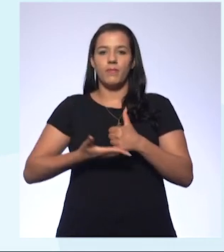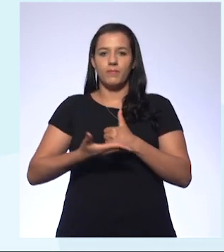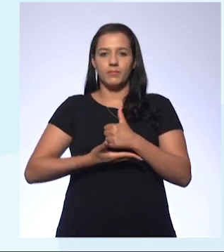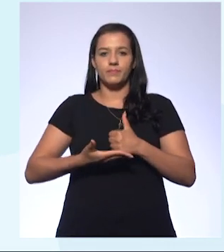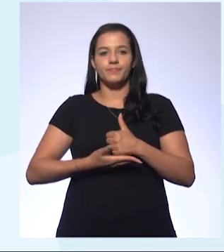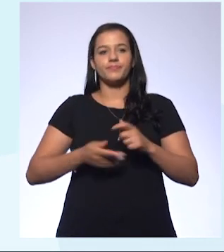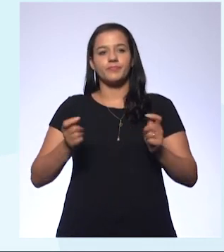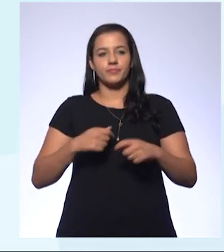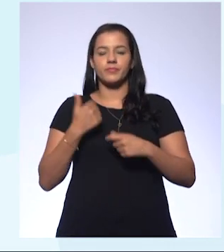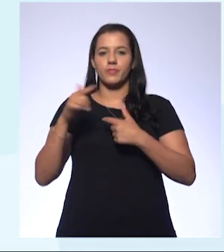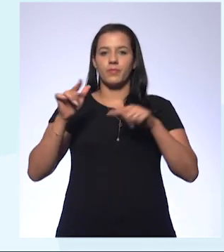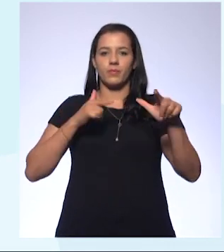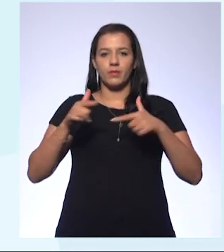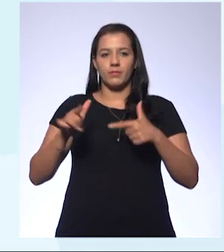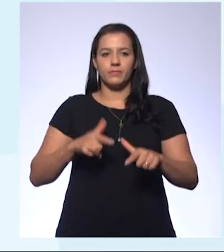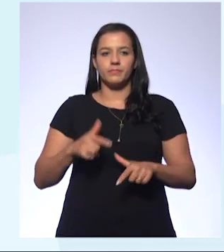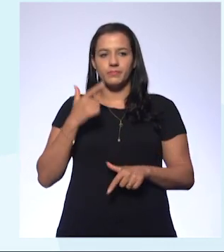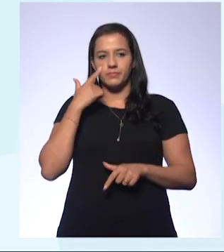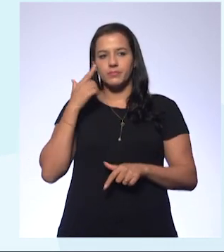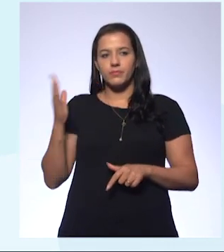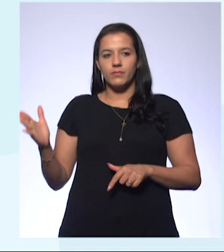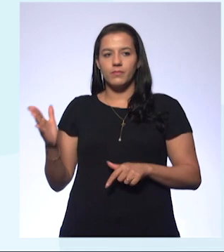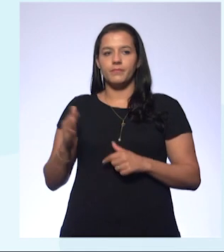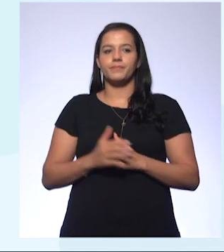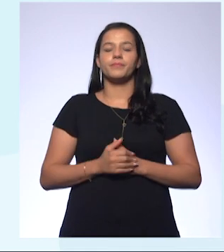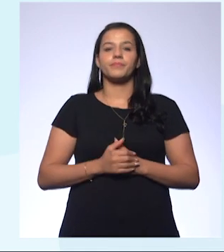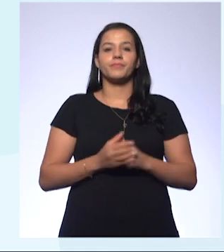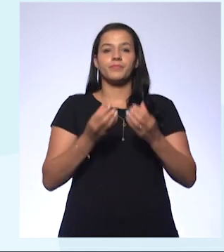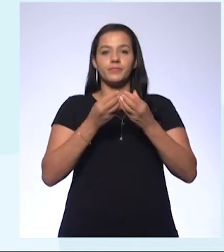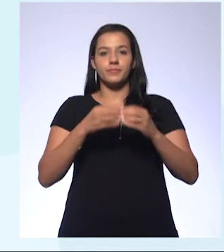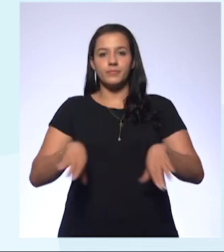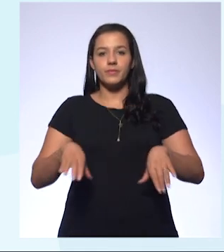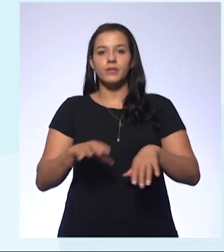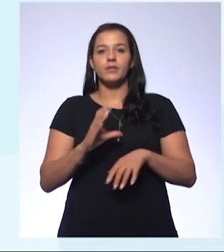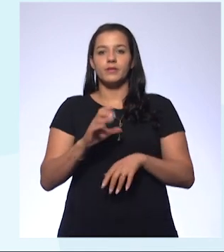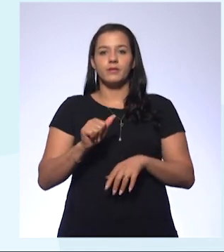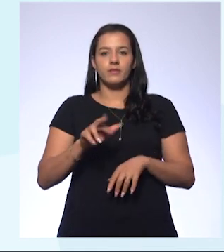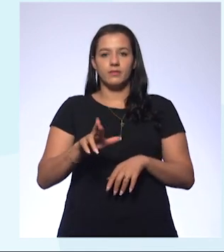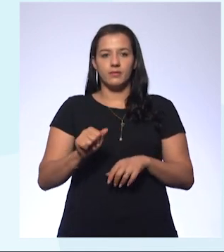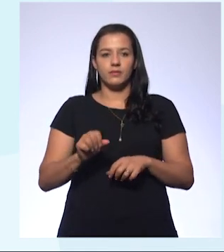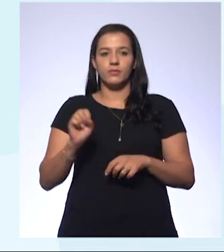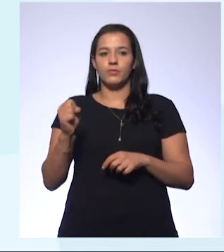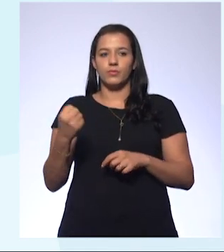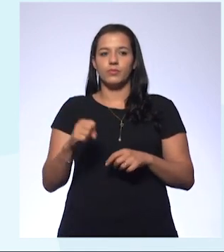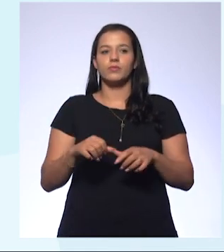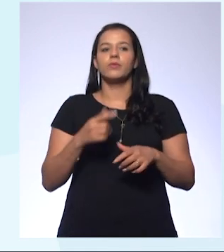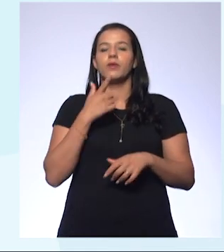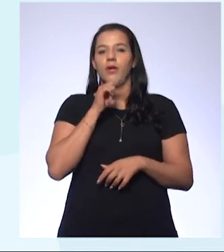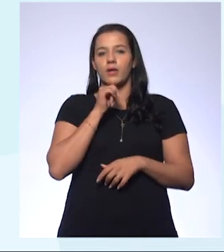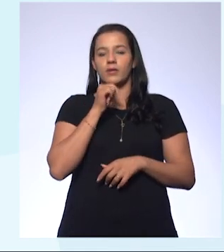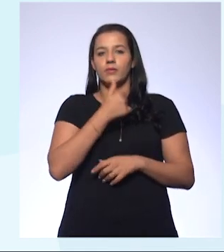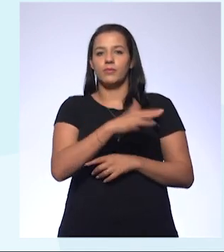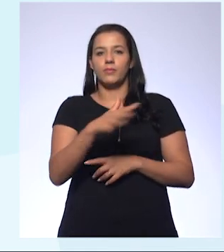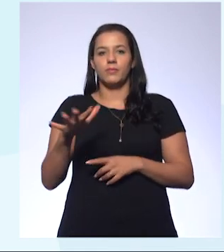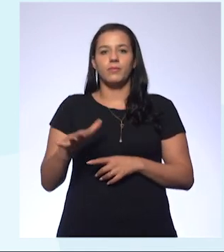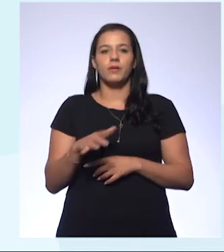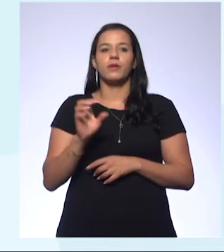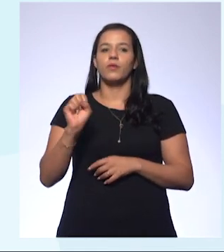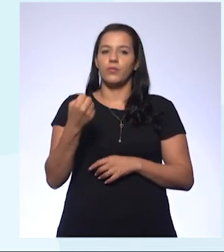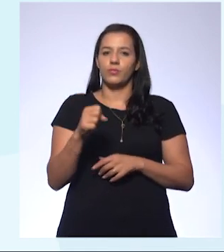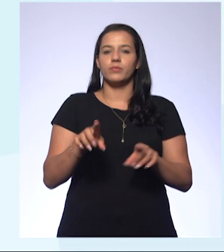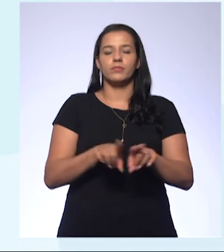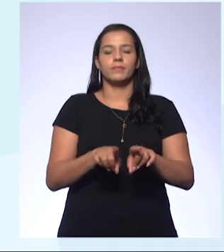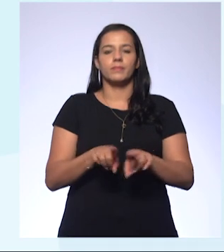as demais. Então, pode passar para a gente, por favor. A clara de ovo, pH 8 e água do mar, pH 8 também.